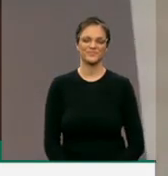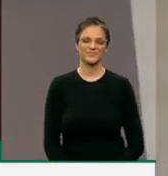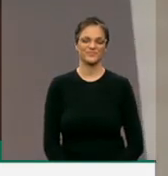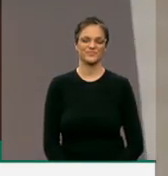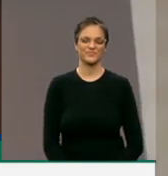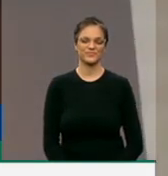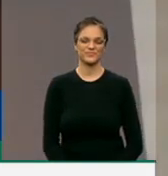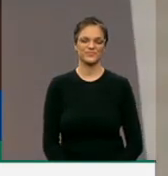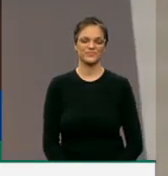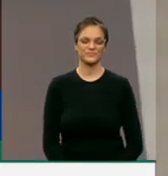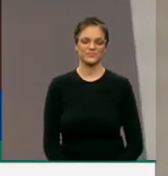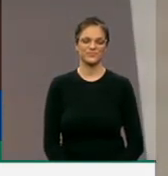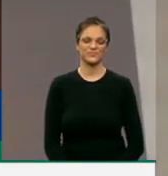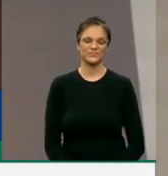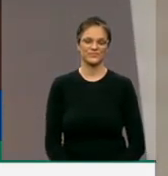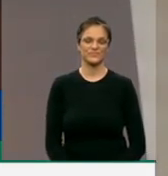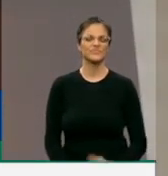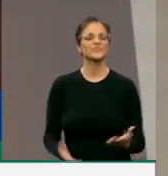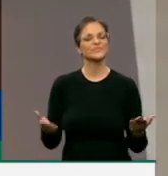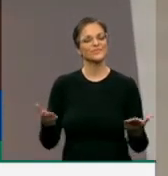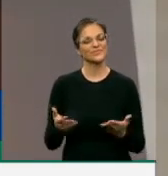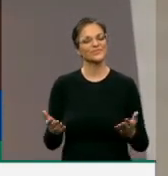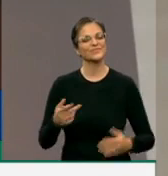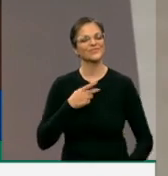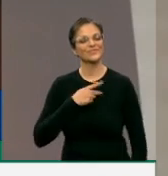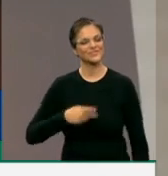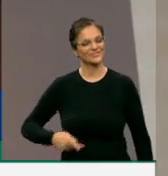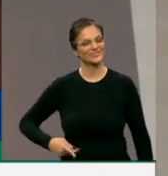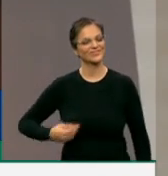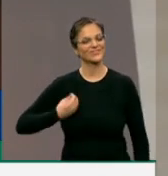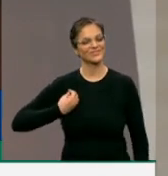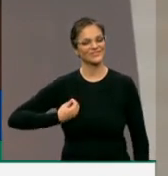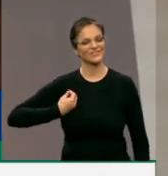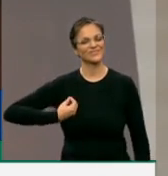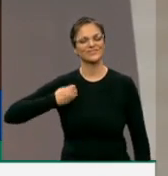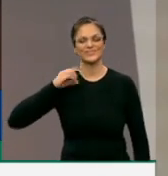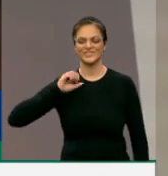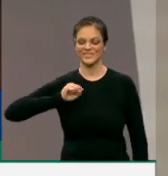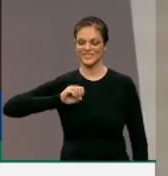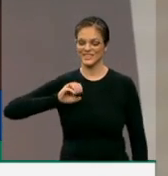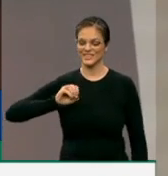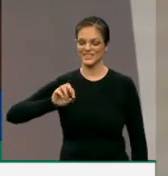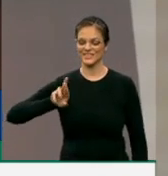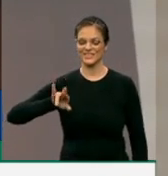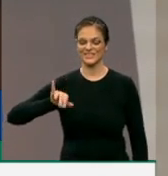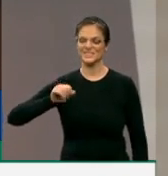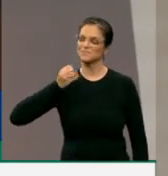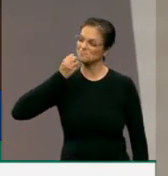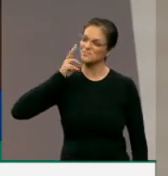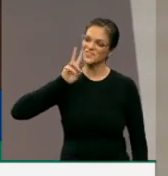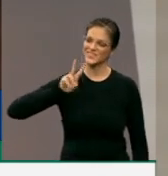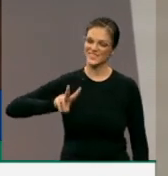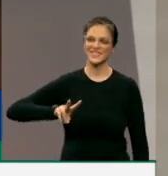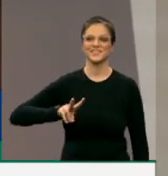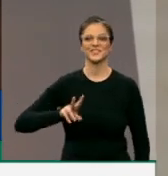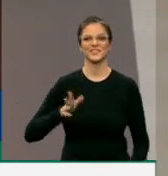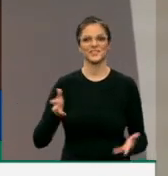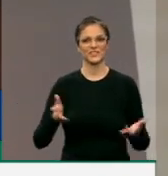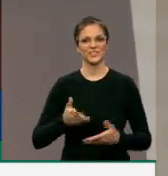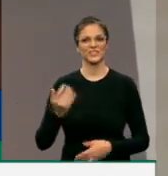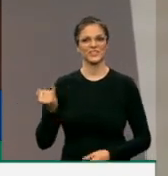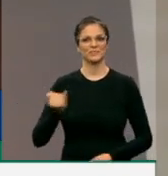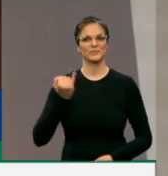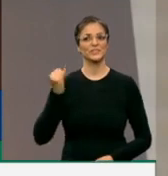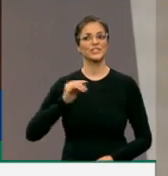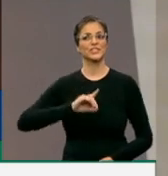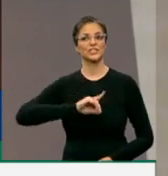Soraya, que preside essa sessão, e que bom vê-la, é um dos dias mais importantes. Quero dizer, Soraya, que eu sou professor